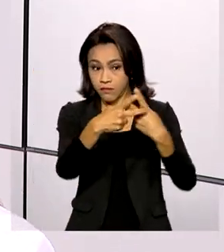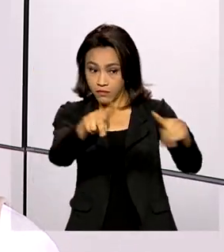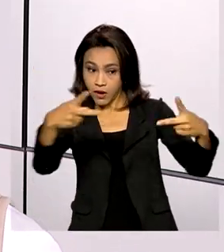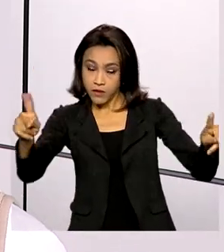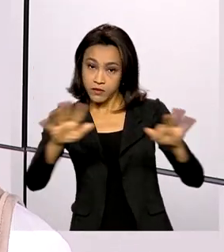estejam recebendo. consiga